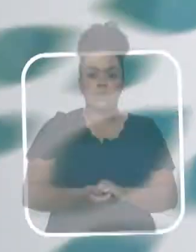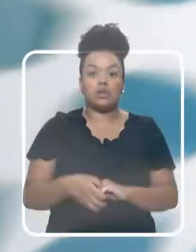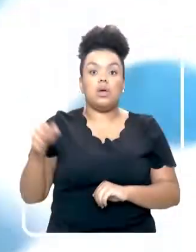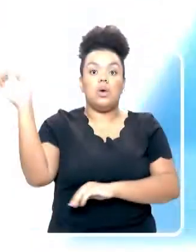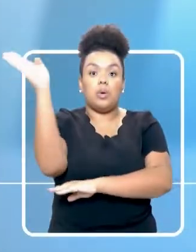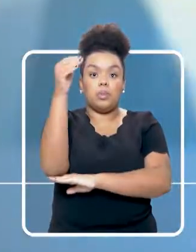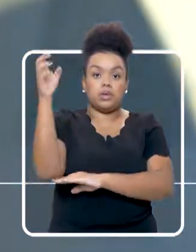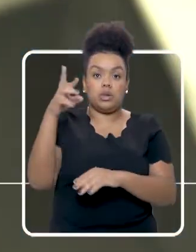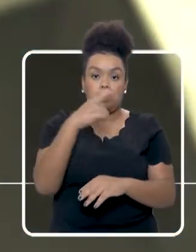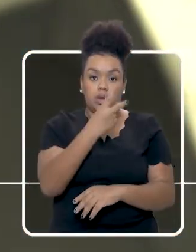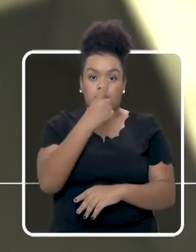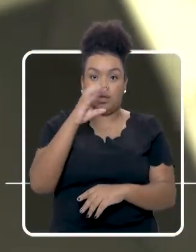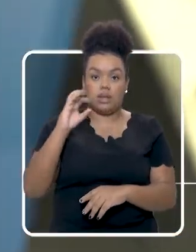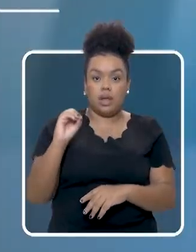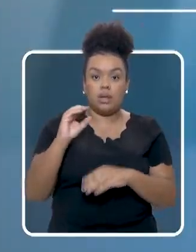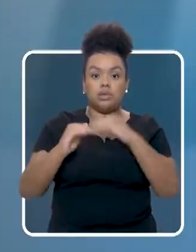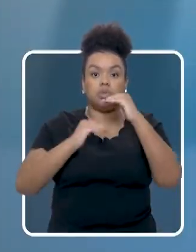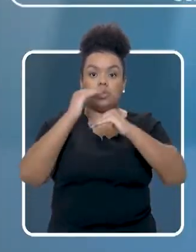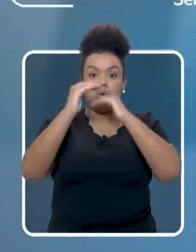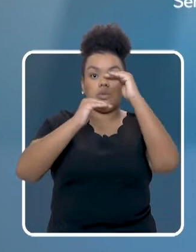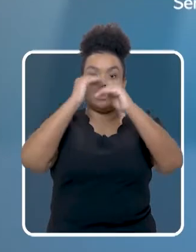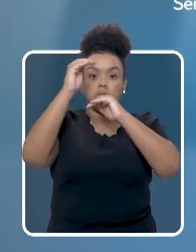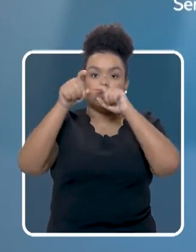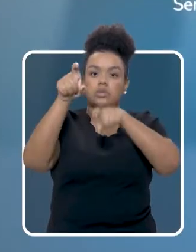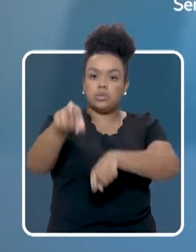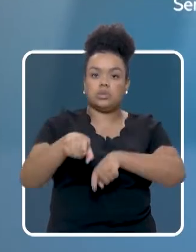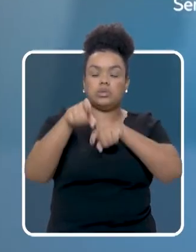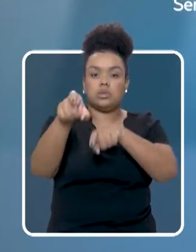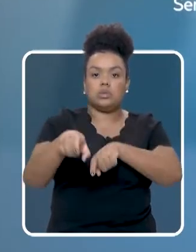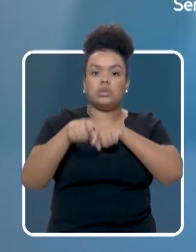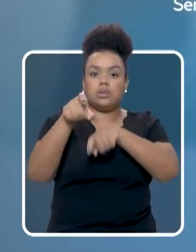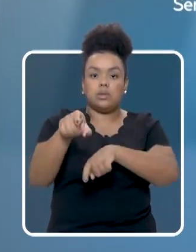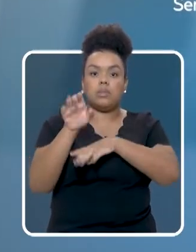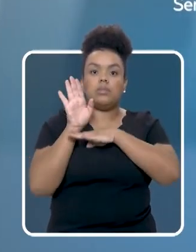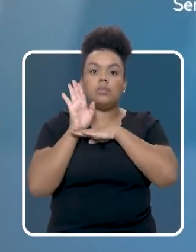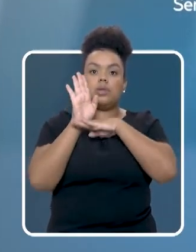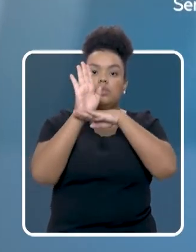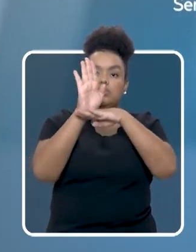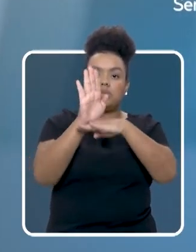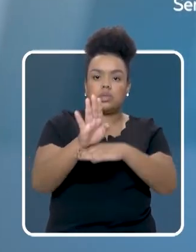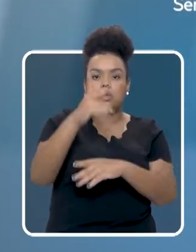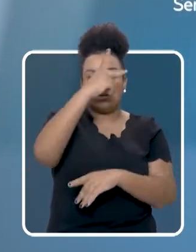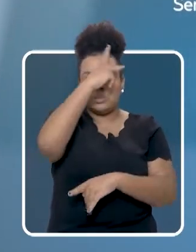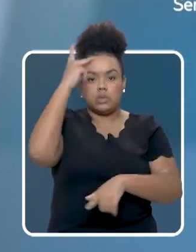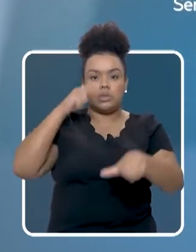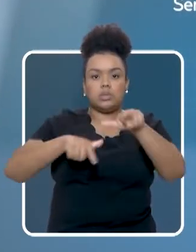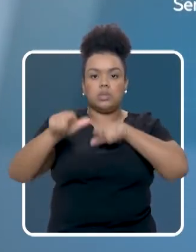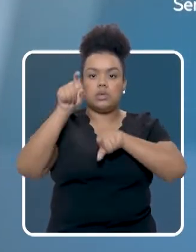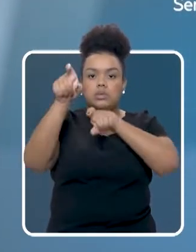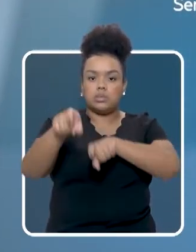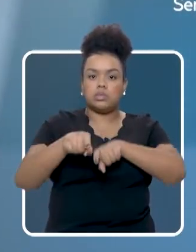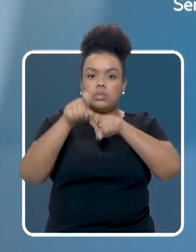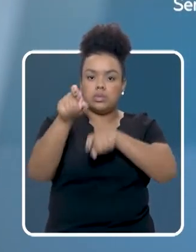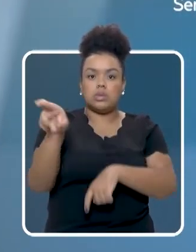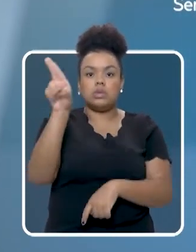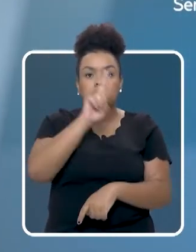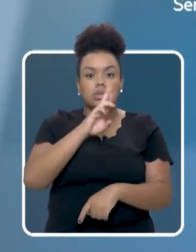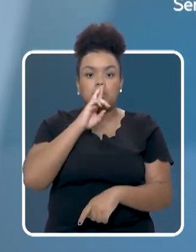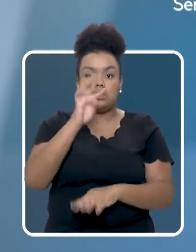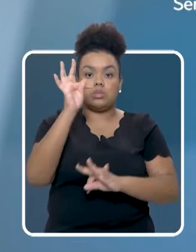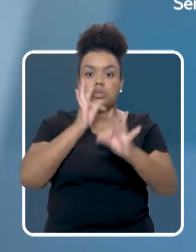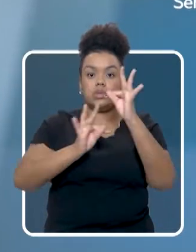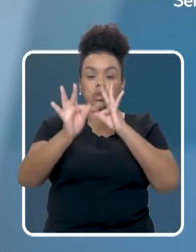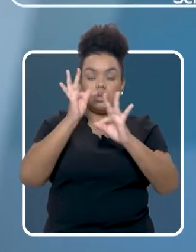Uma das bandeiras do Republicanos é o desenvolvimento do agronegócio. O apoio ao pequeno produtor rural e a aplicação de